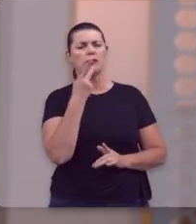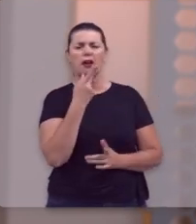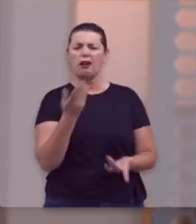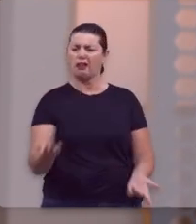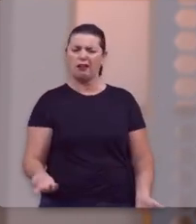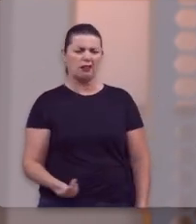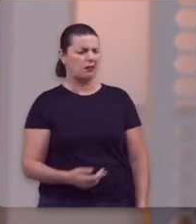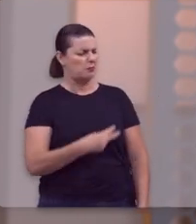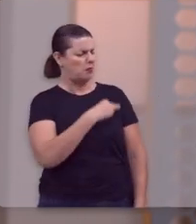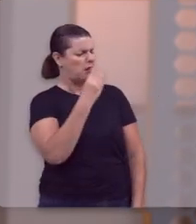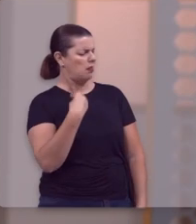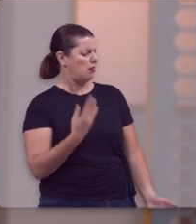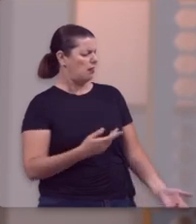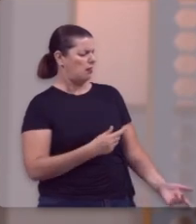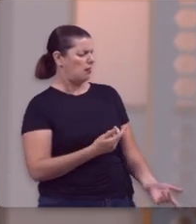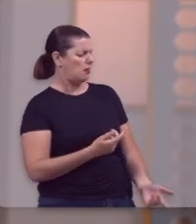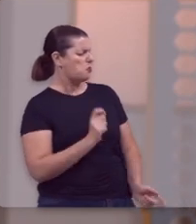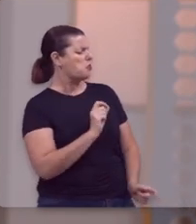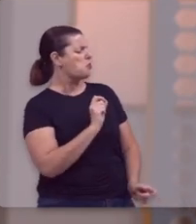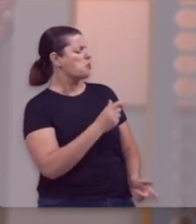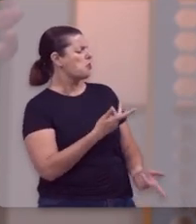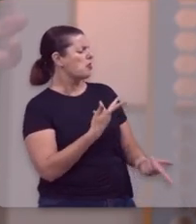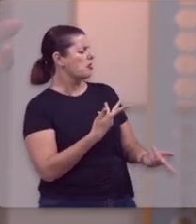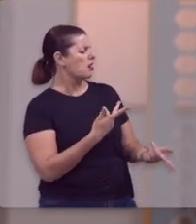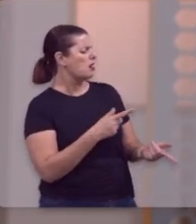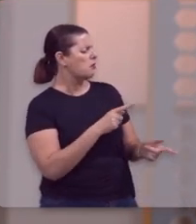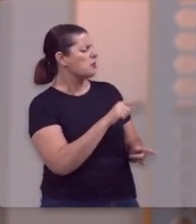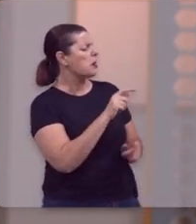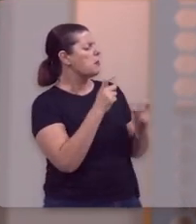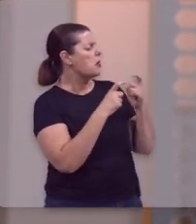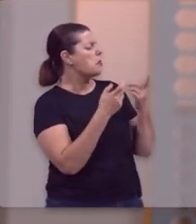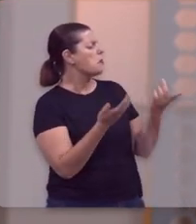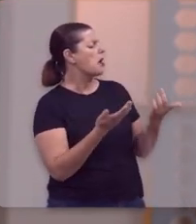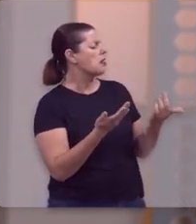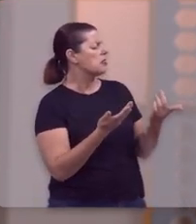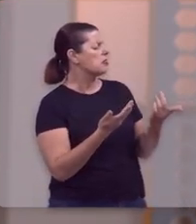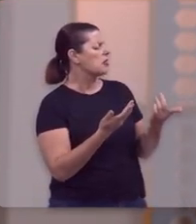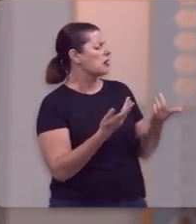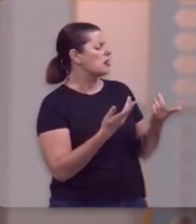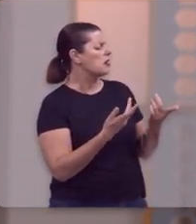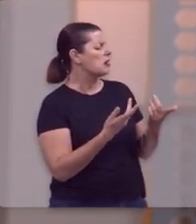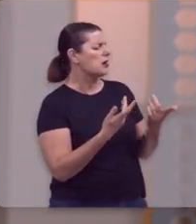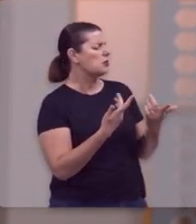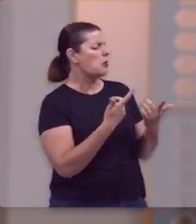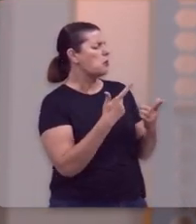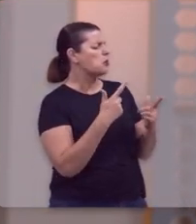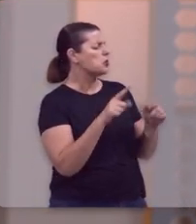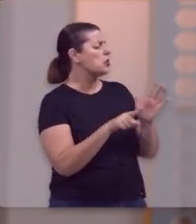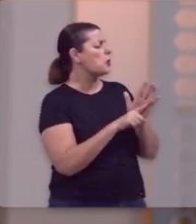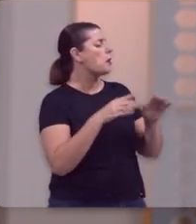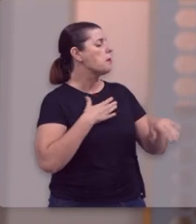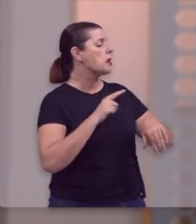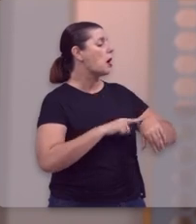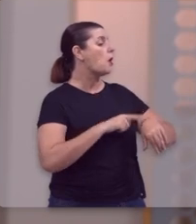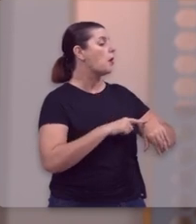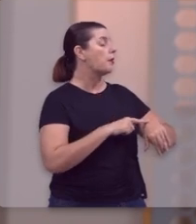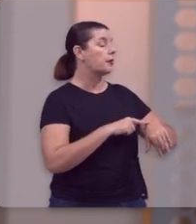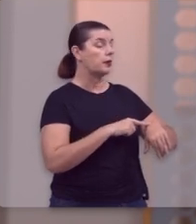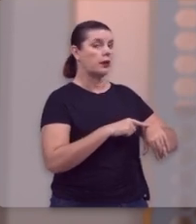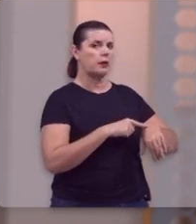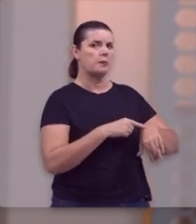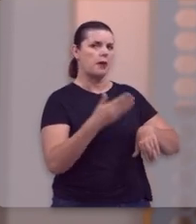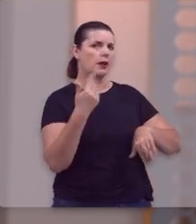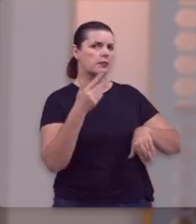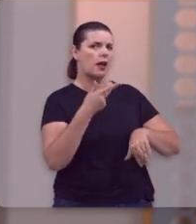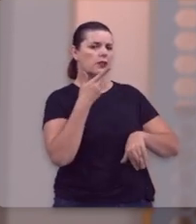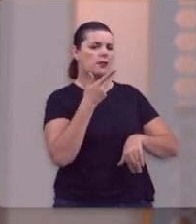para ele agir, não. Jesus disse para Maria, mulher que tenho contigo, não é chegado a minha hora. E Jesus não estava sendo desrespeitoso com a